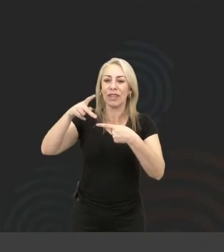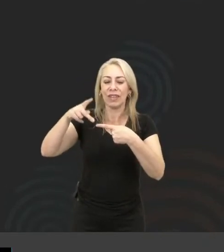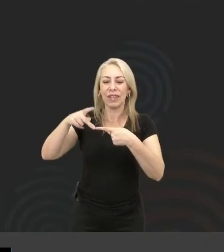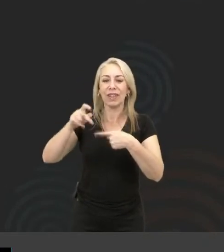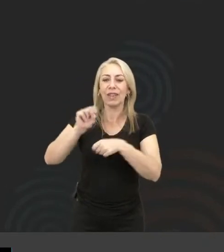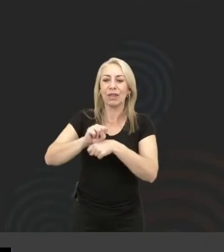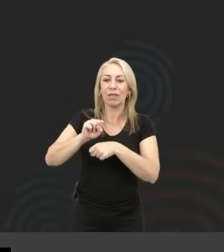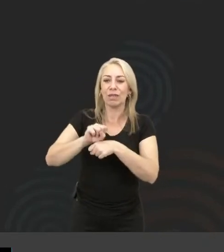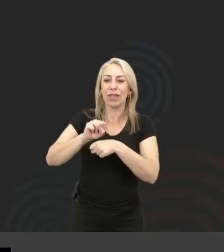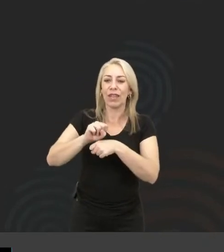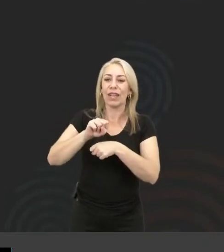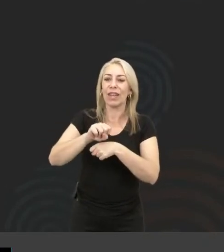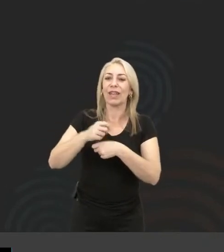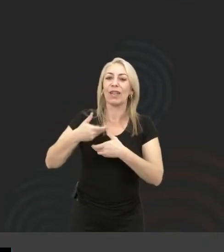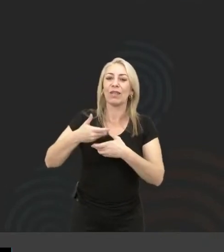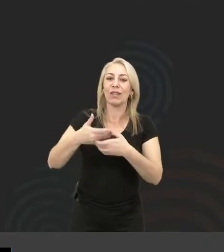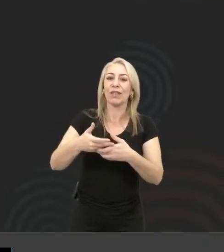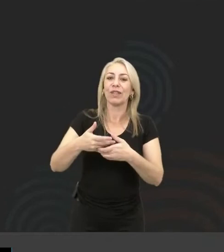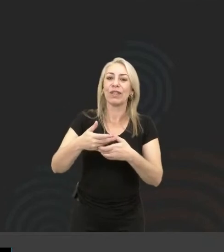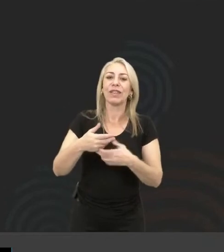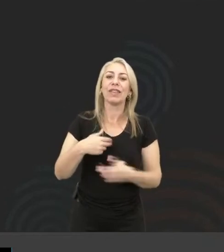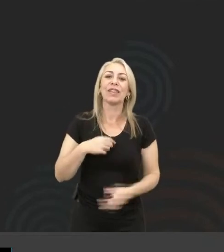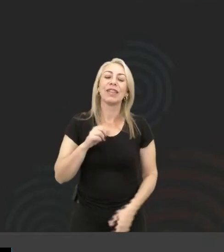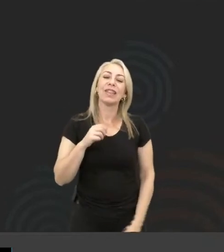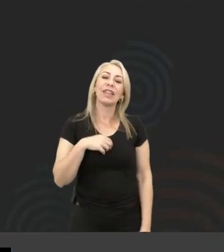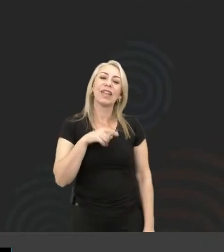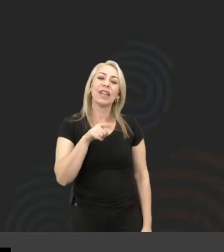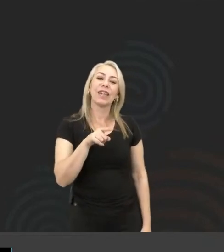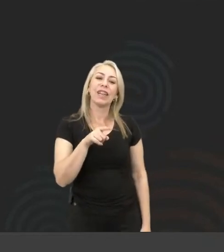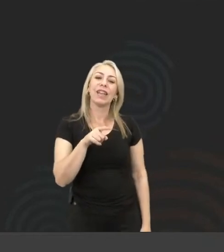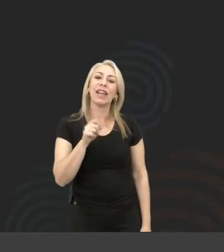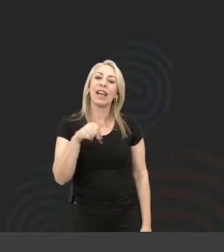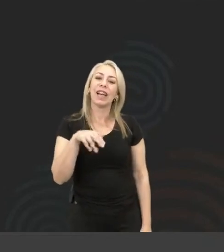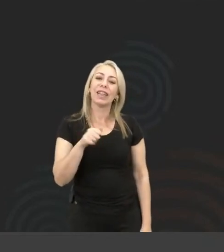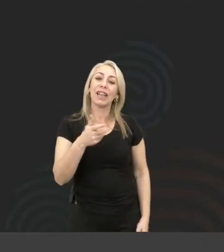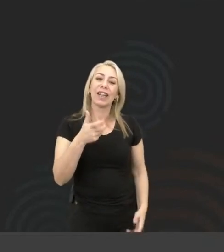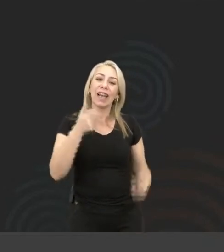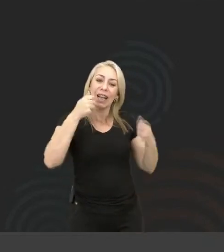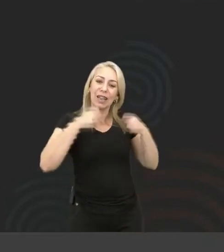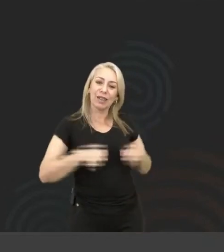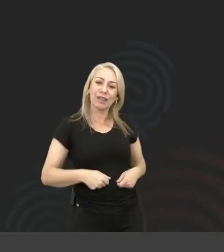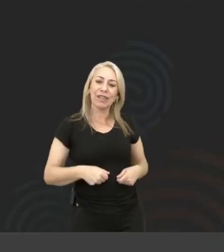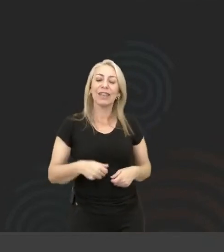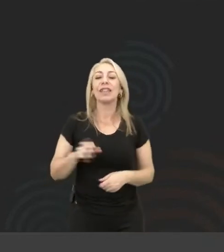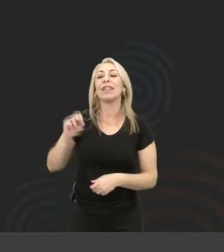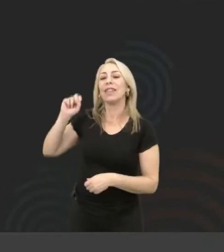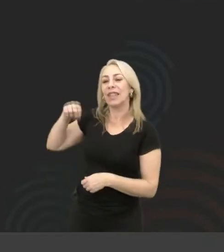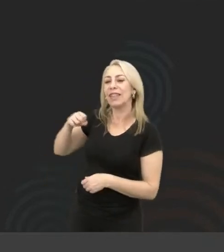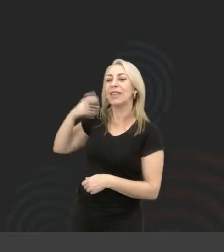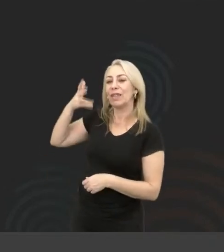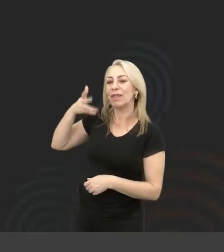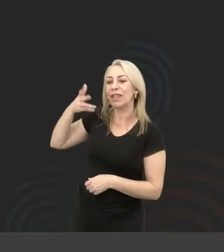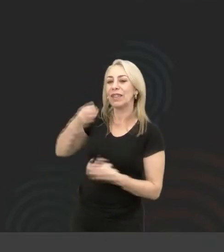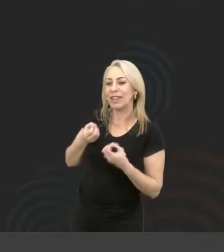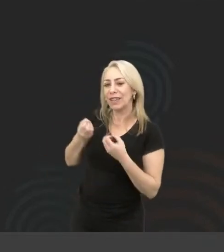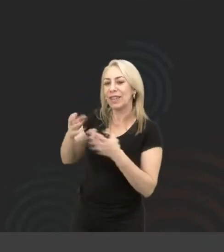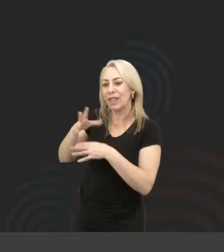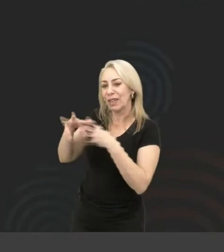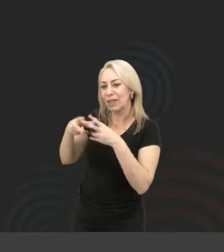Só se eu ganhei essa camiseta aí, mano. Adorei. Com certeza, com certeza. Palestrantes ganham camiseta. Eba.